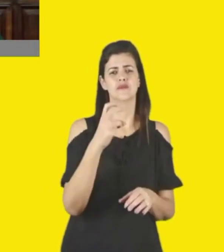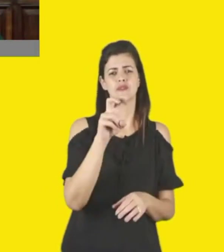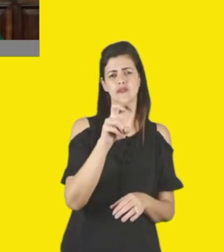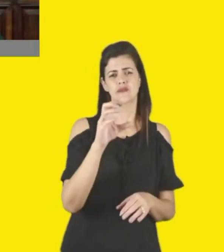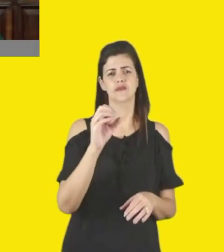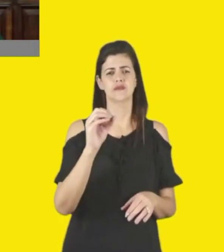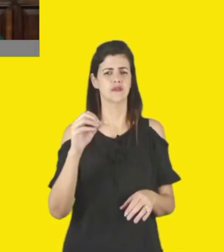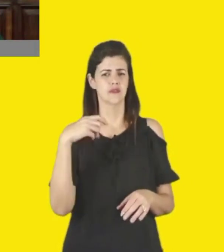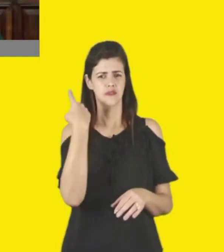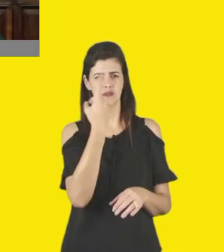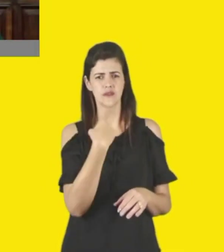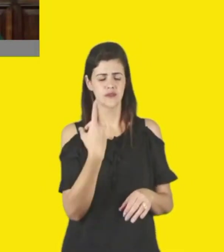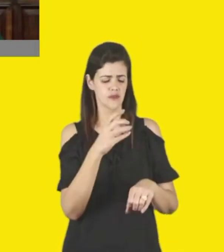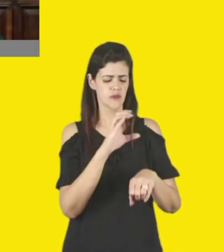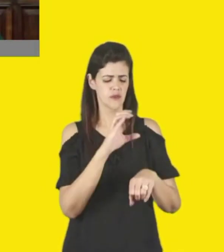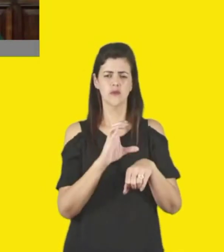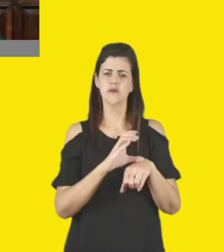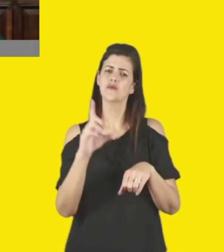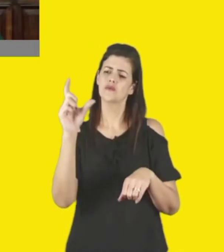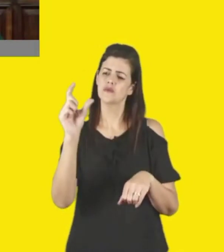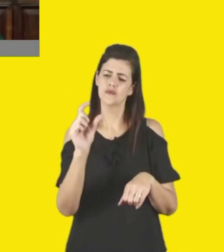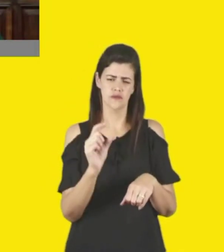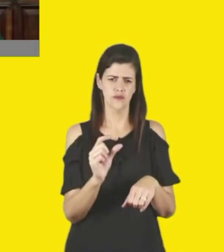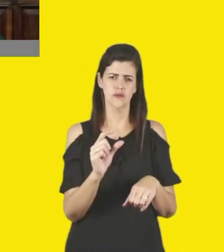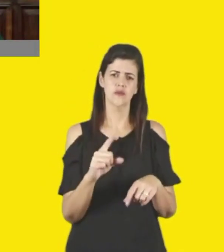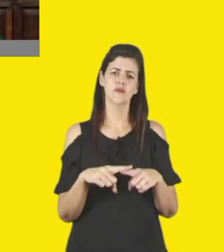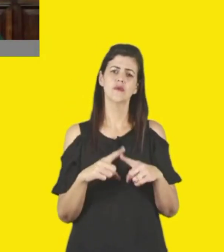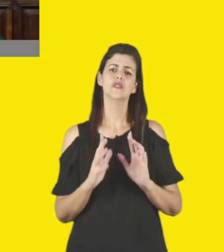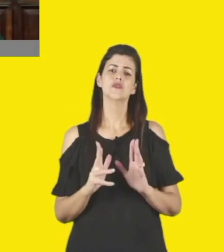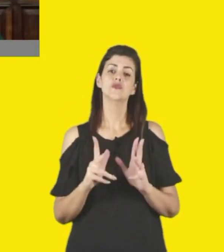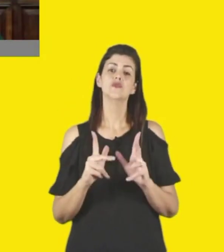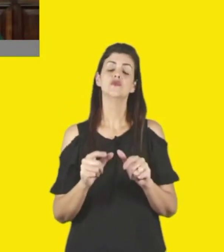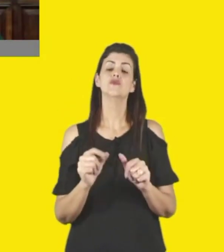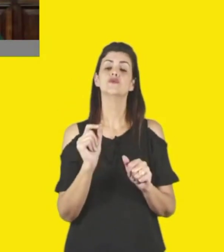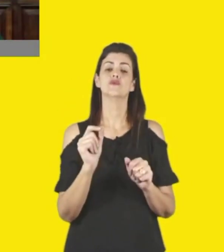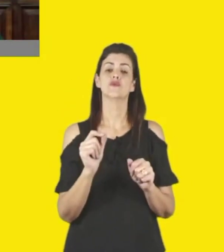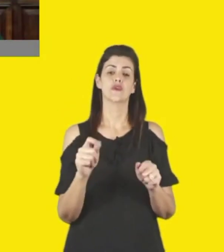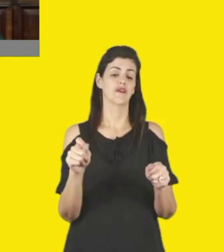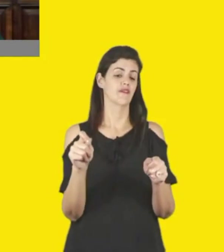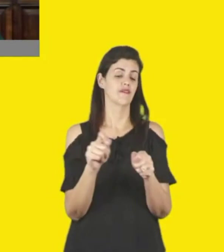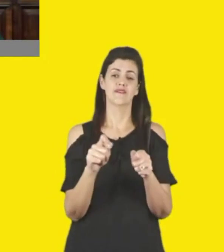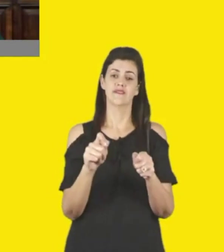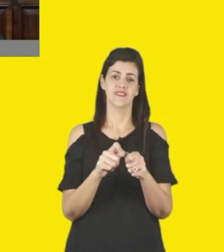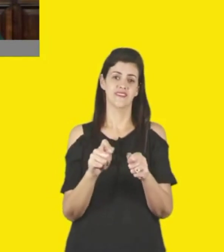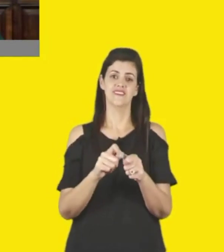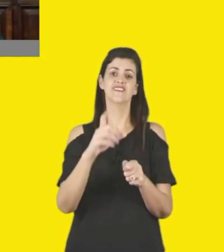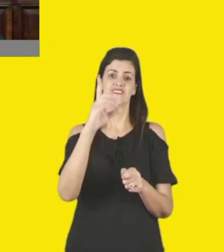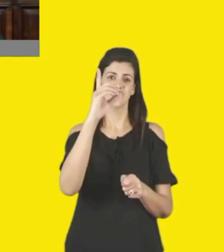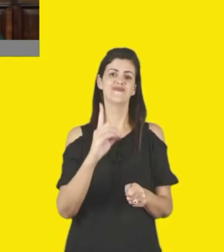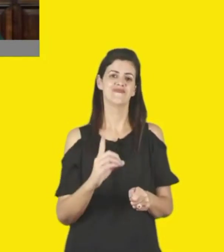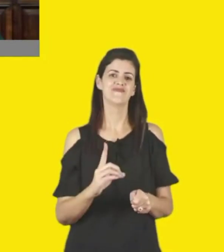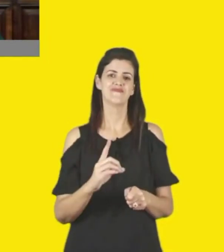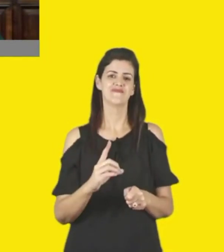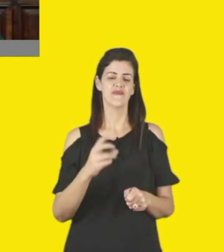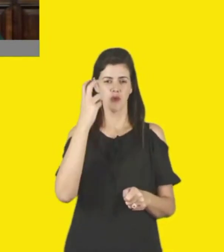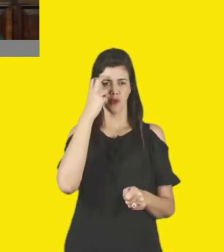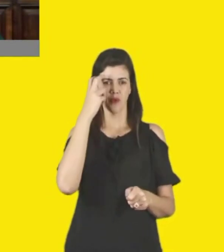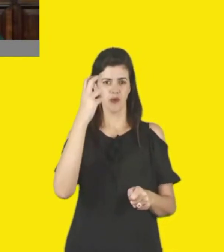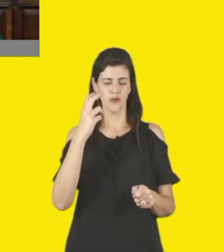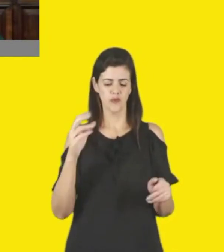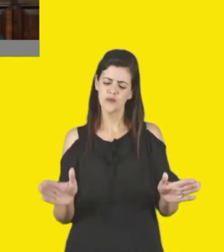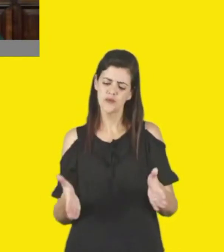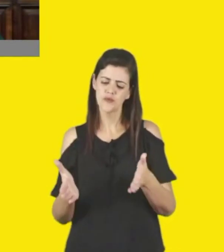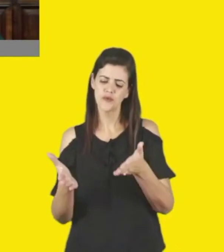curtos, também, mas voltados para diversos fazeres da gestão cultural. Então, acho que, como um todo,